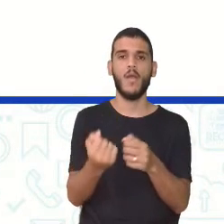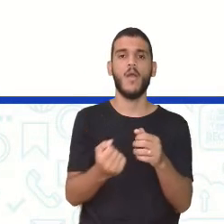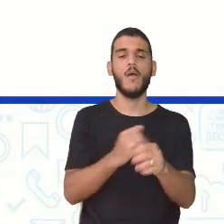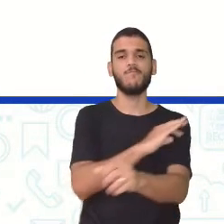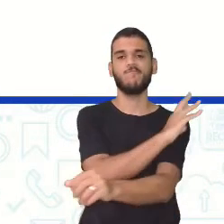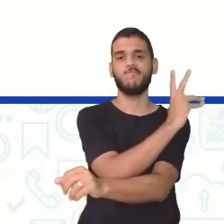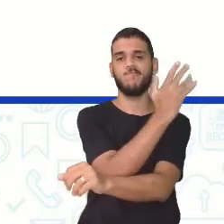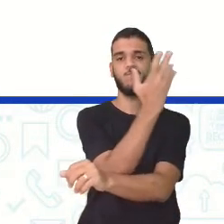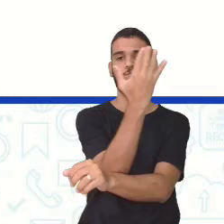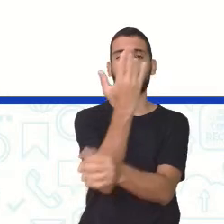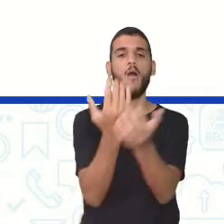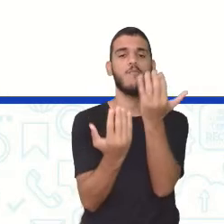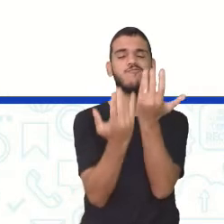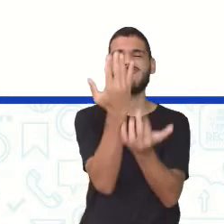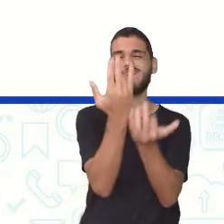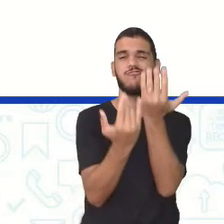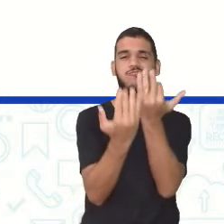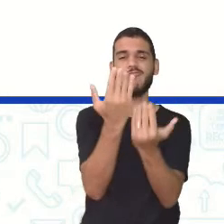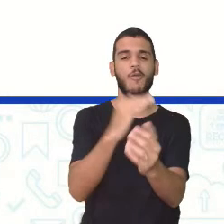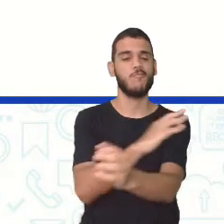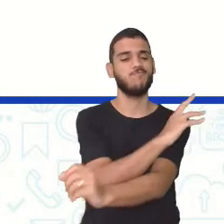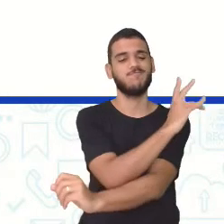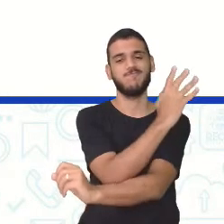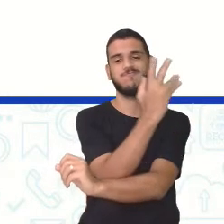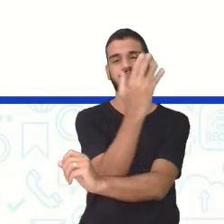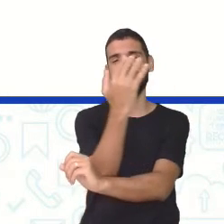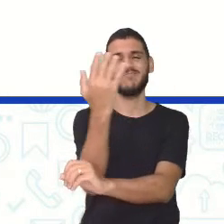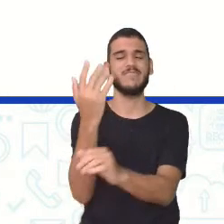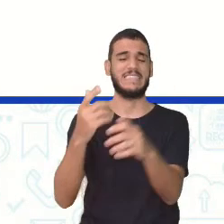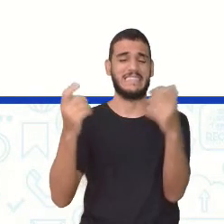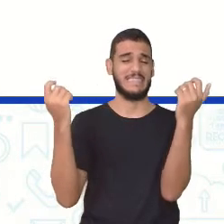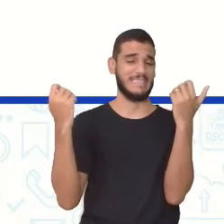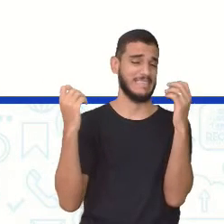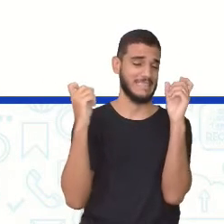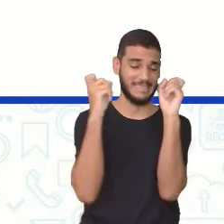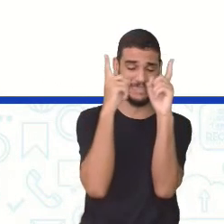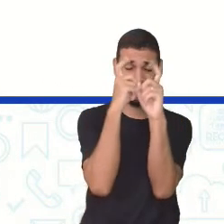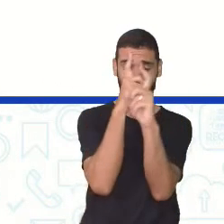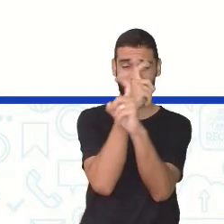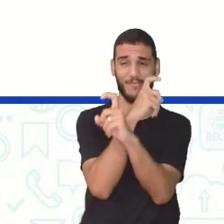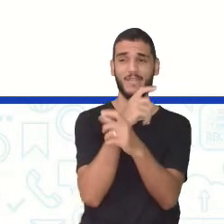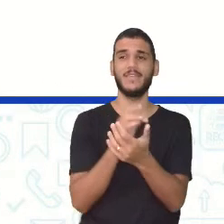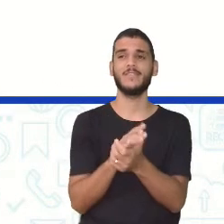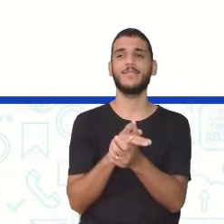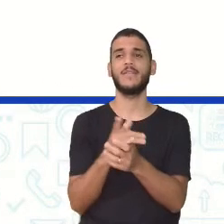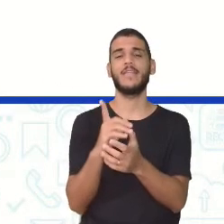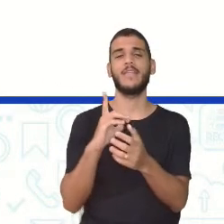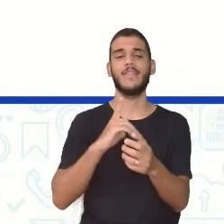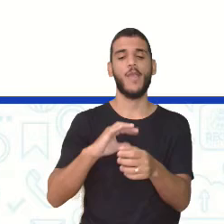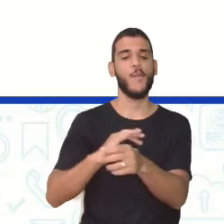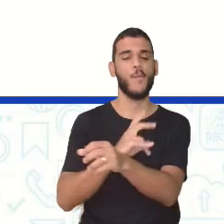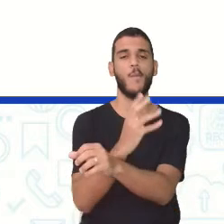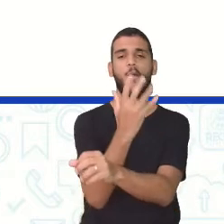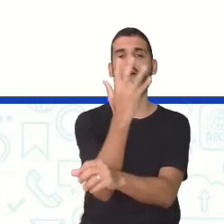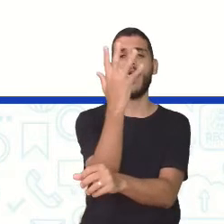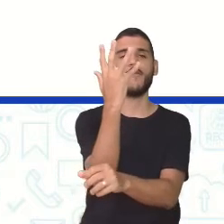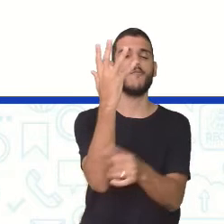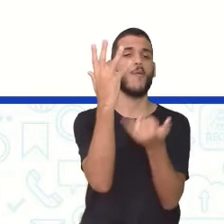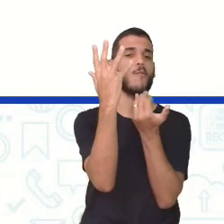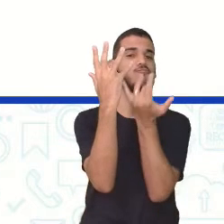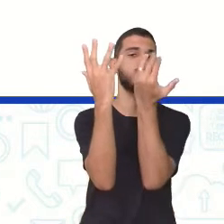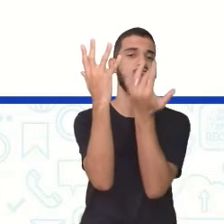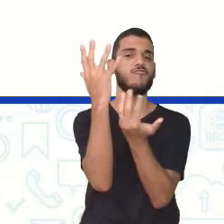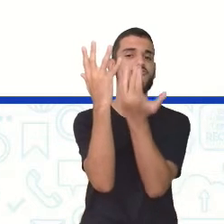Infelizmente, a gente vendo ali, na imagem, né? Nessa representação, a gente vendo as árvores queimadas. No próprio